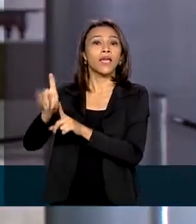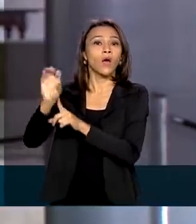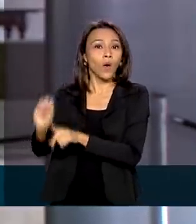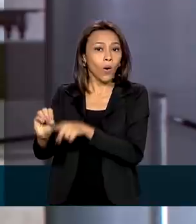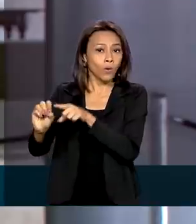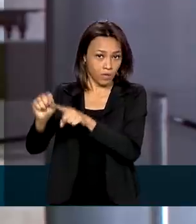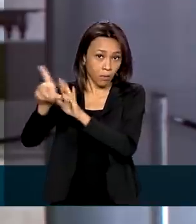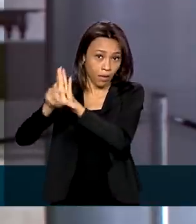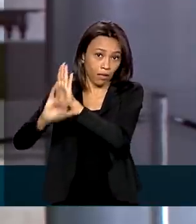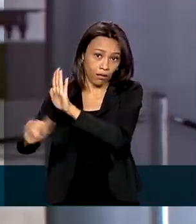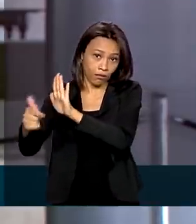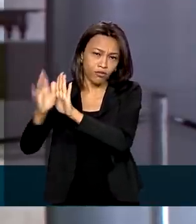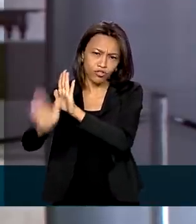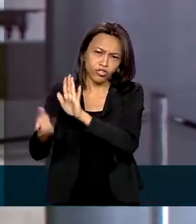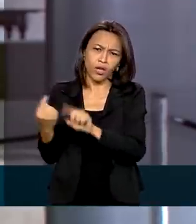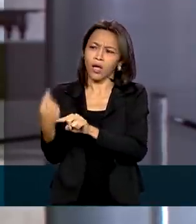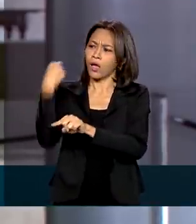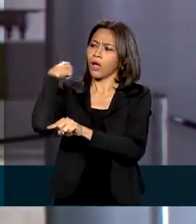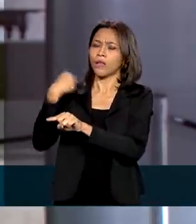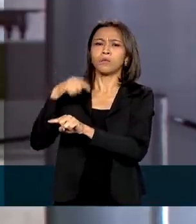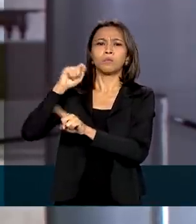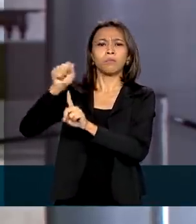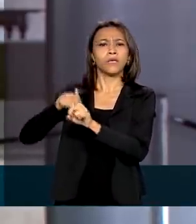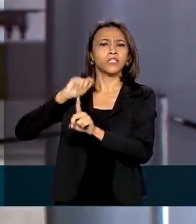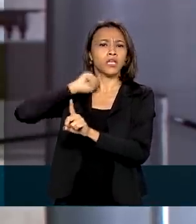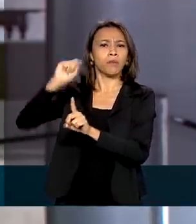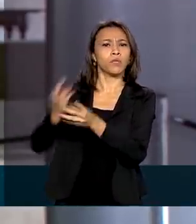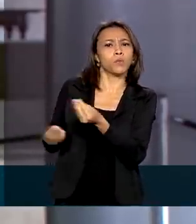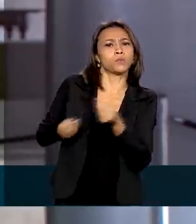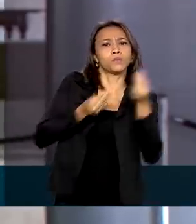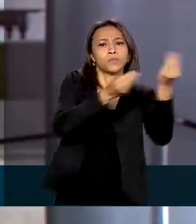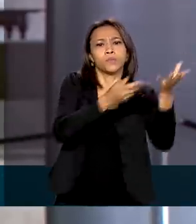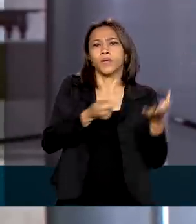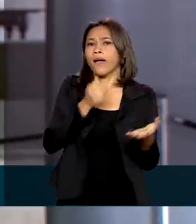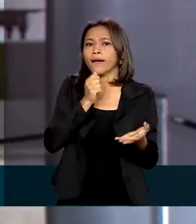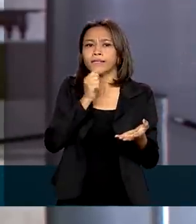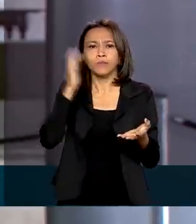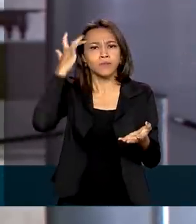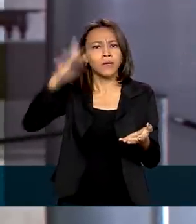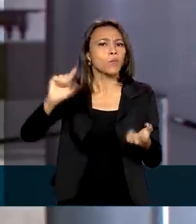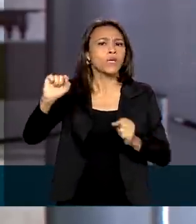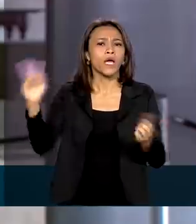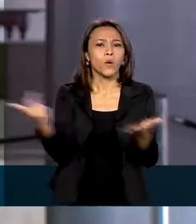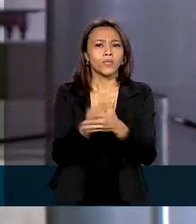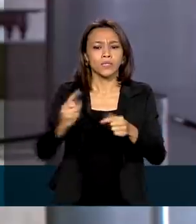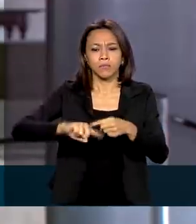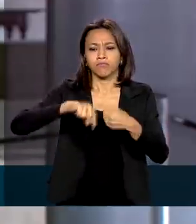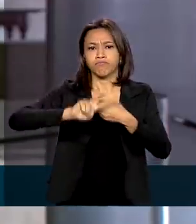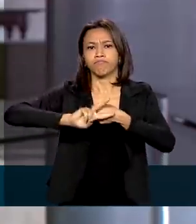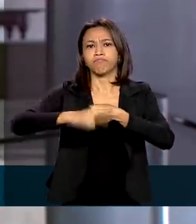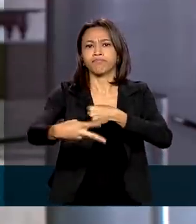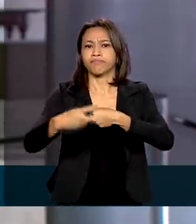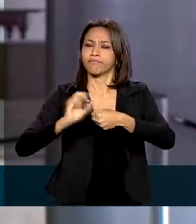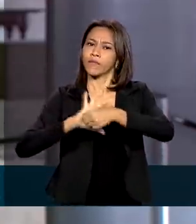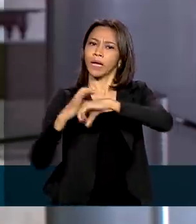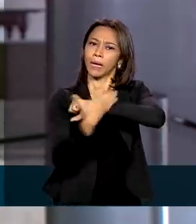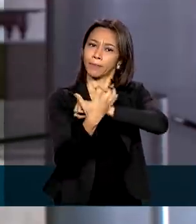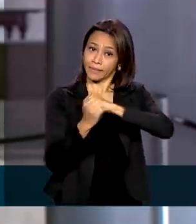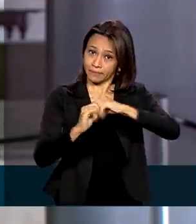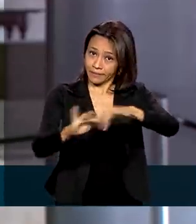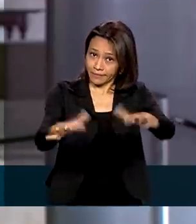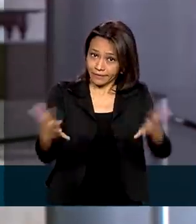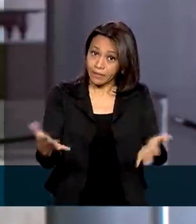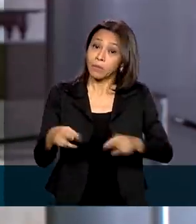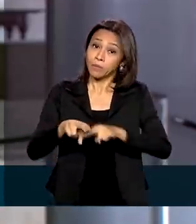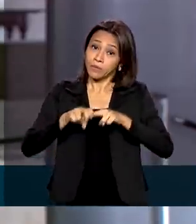que chegou ao Congresso em abril, ainda sem prever os impactos da pandemia. Portanto, o governo deve fazer